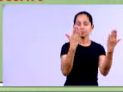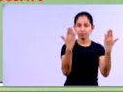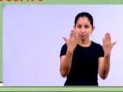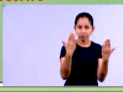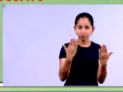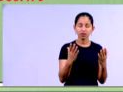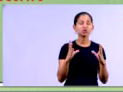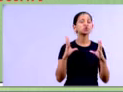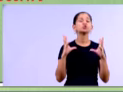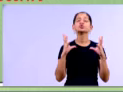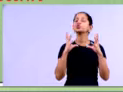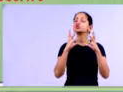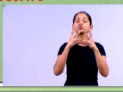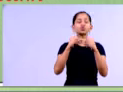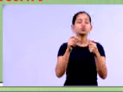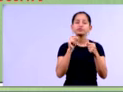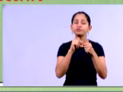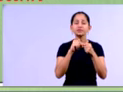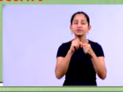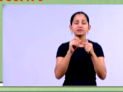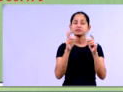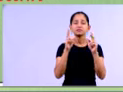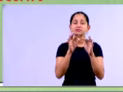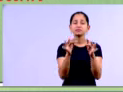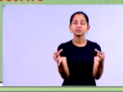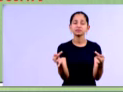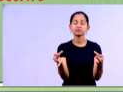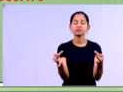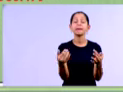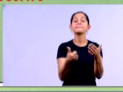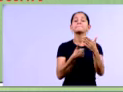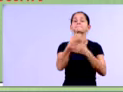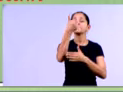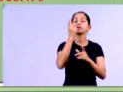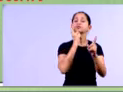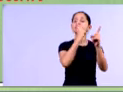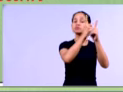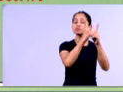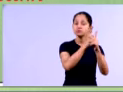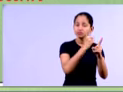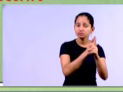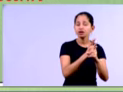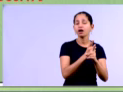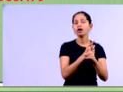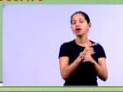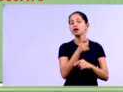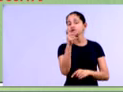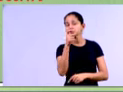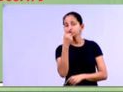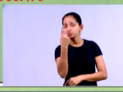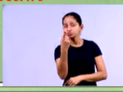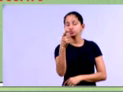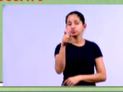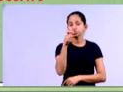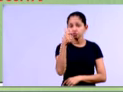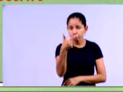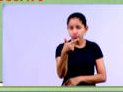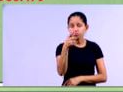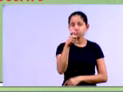modelo. Então, tudo que você tem que fazer, gente, é coletar primeiro, né, os fatores, né, o X1, o X2, o X3,